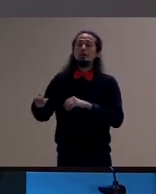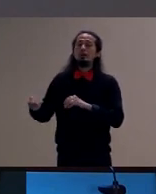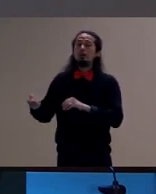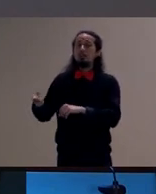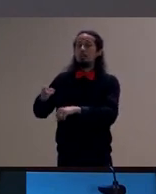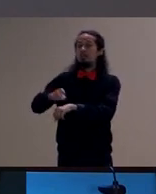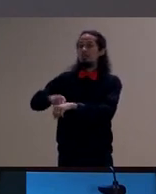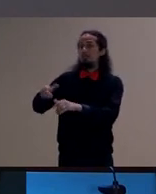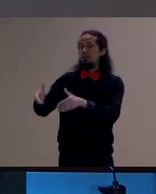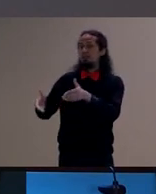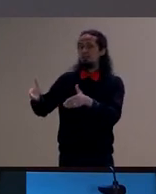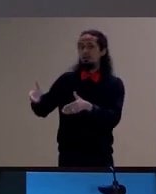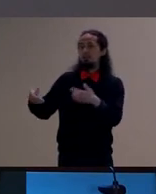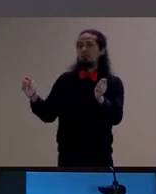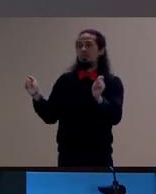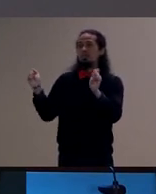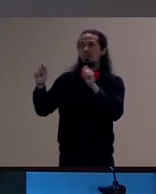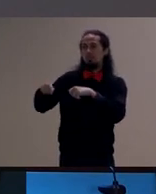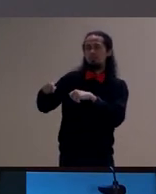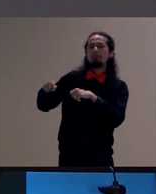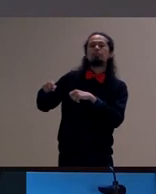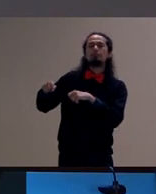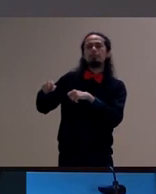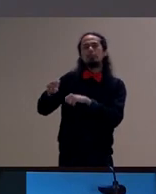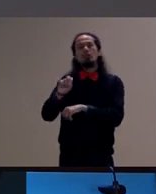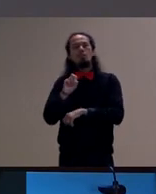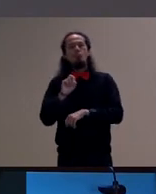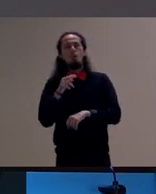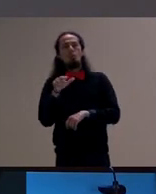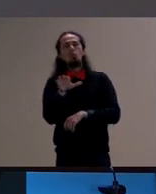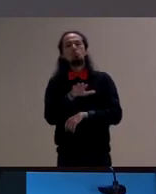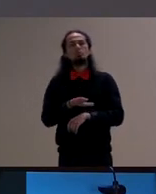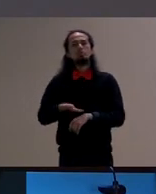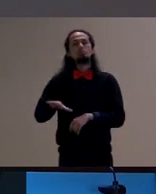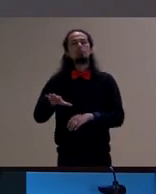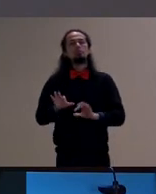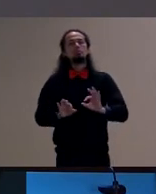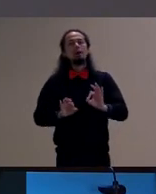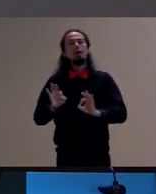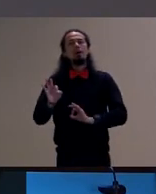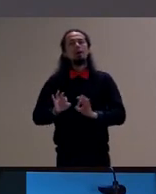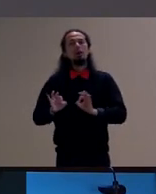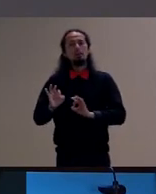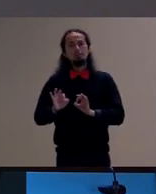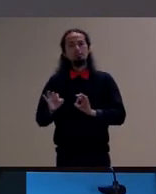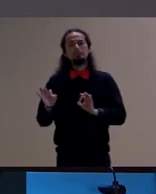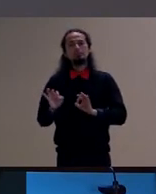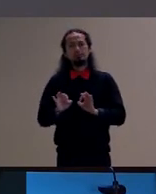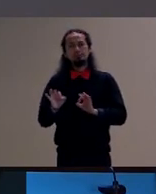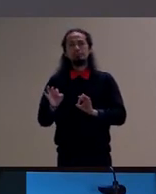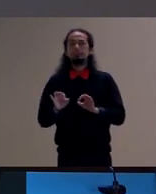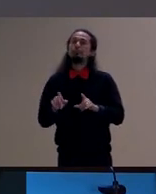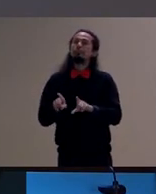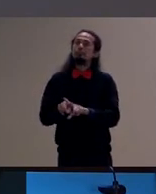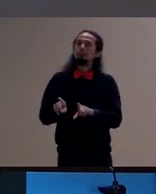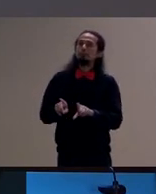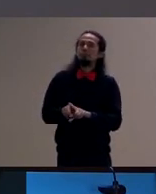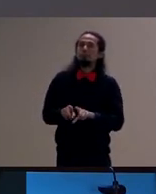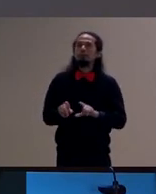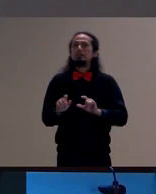qual é o espaço como esse espaço vai ser organizado também para para